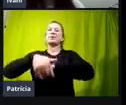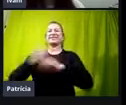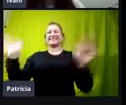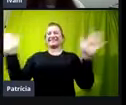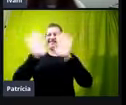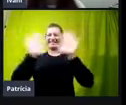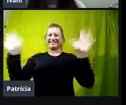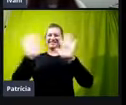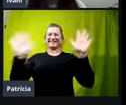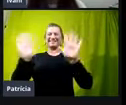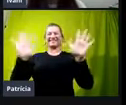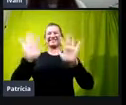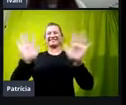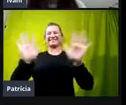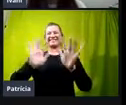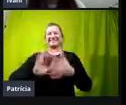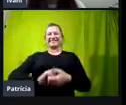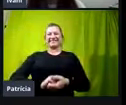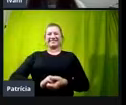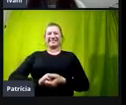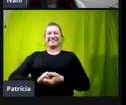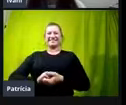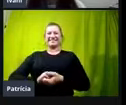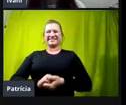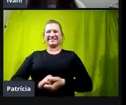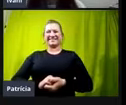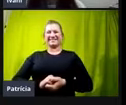noite. Tchau. Tchau.